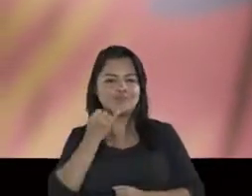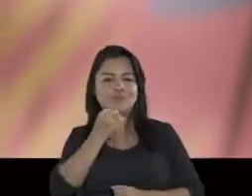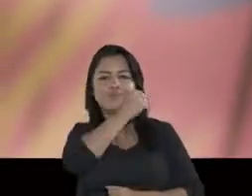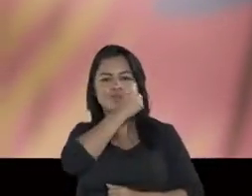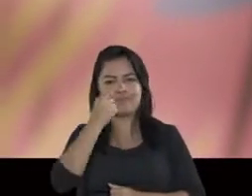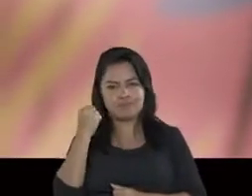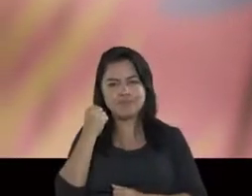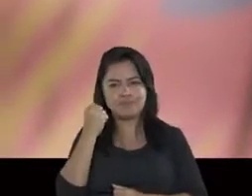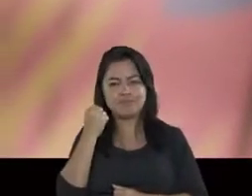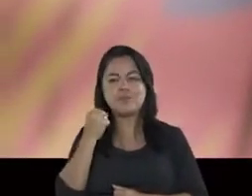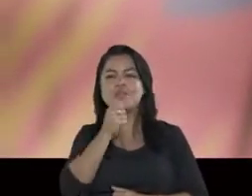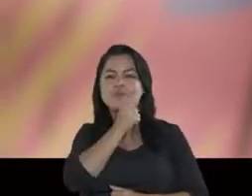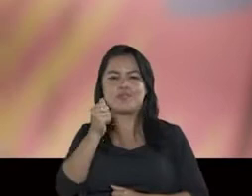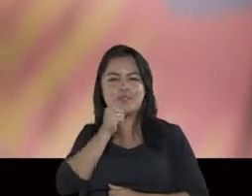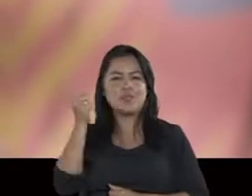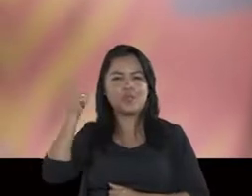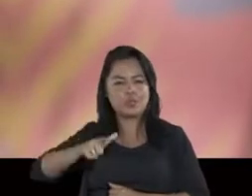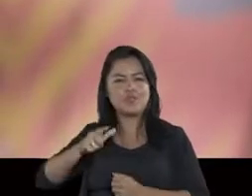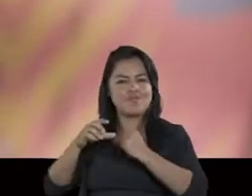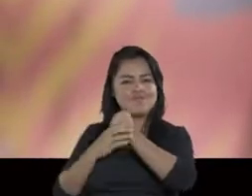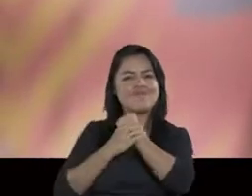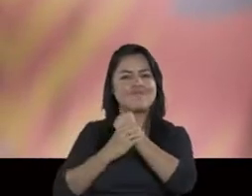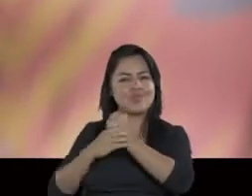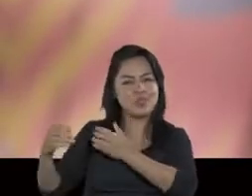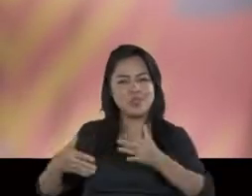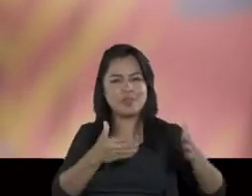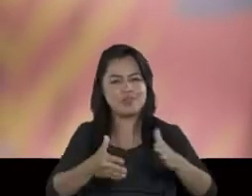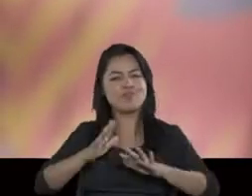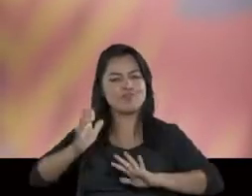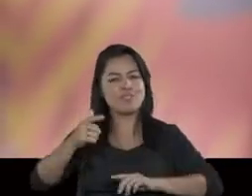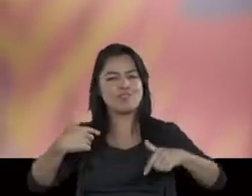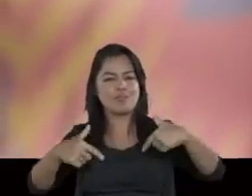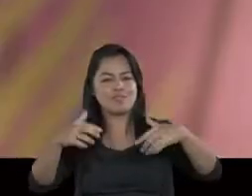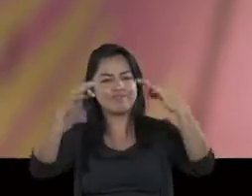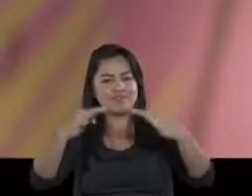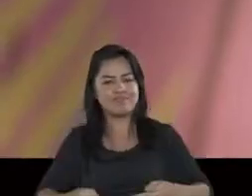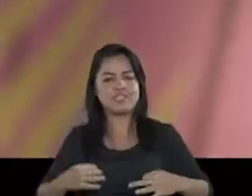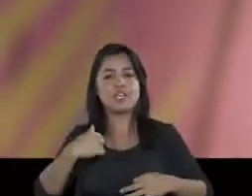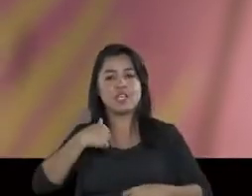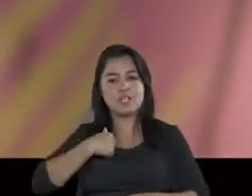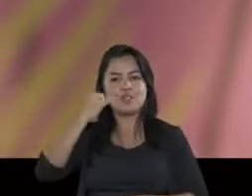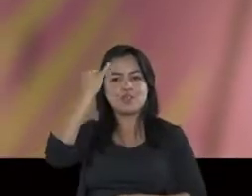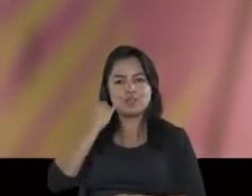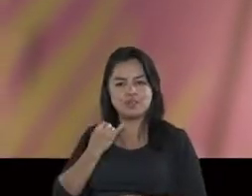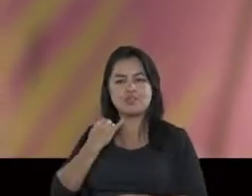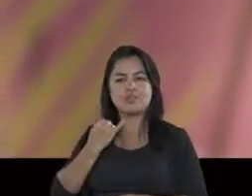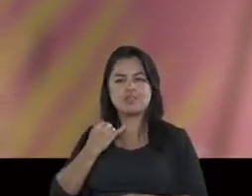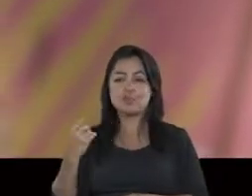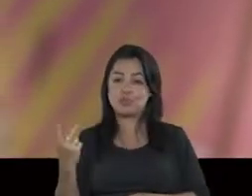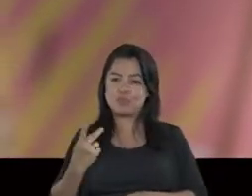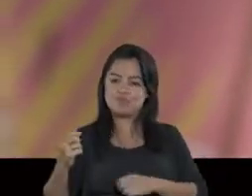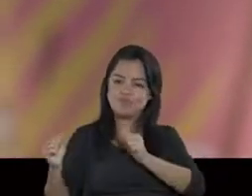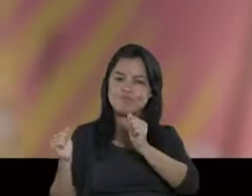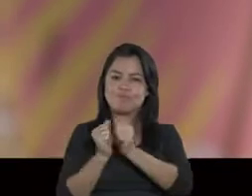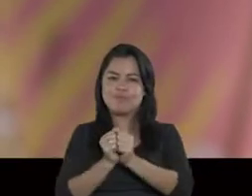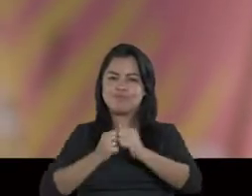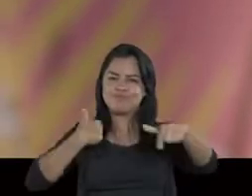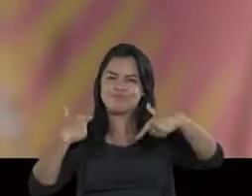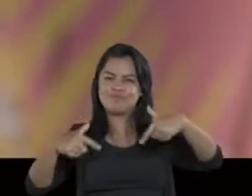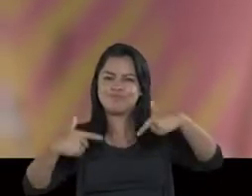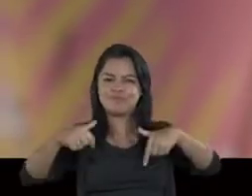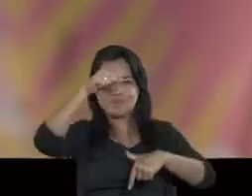e Silvana, Macapá vai seguir segura pelo caminho que está dando certo. Eu e Josiel seguiremos lado a lado na